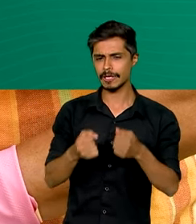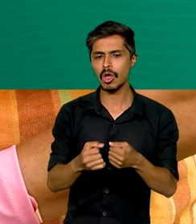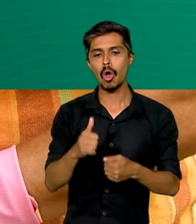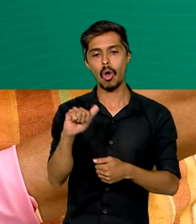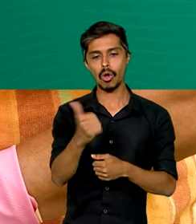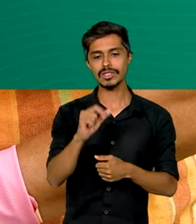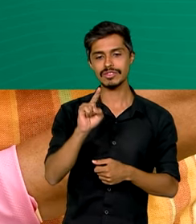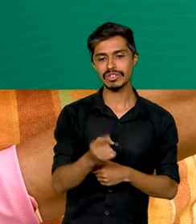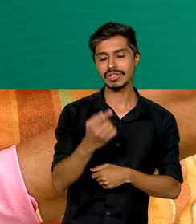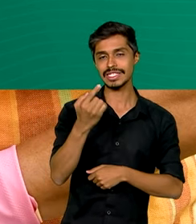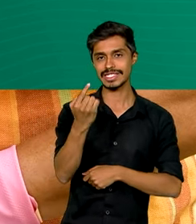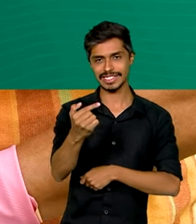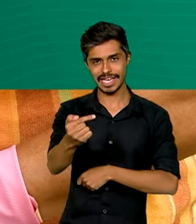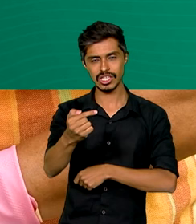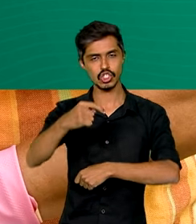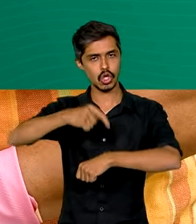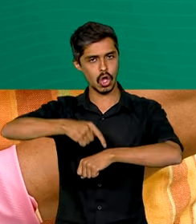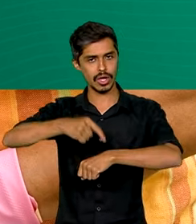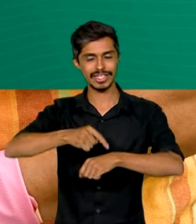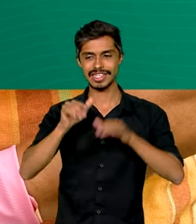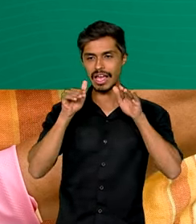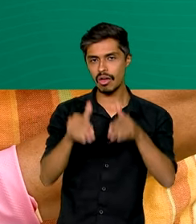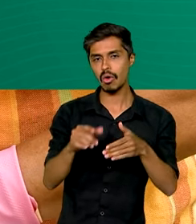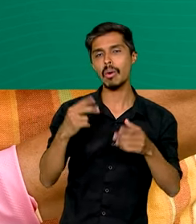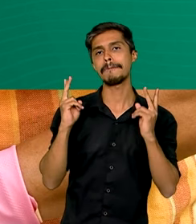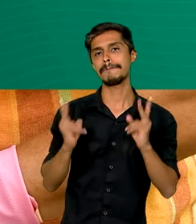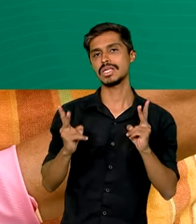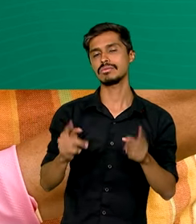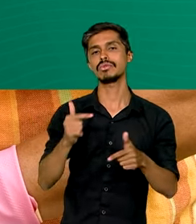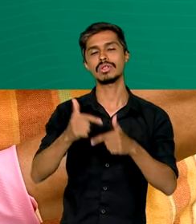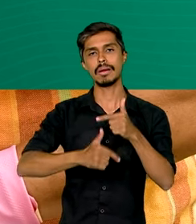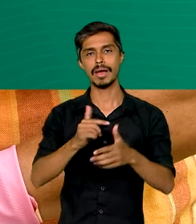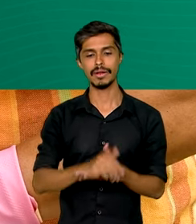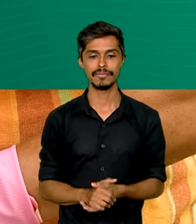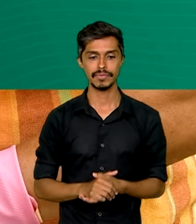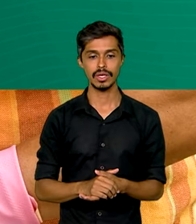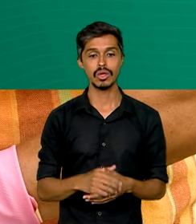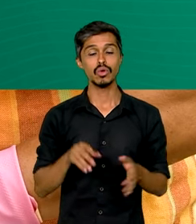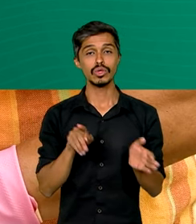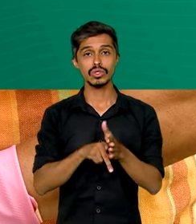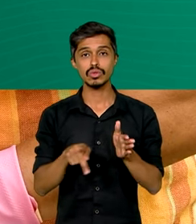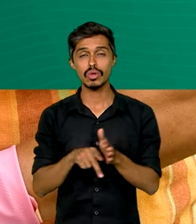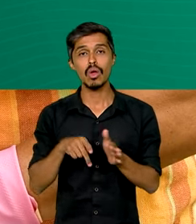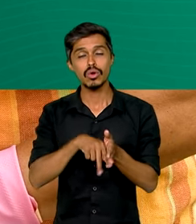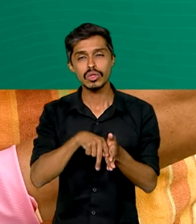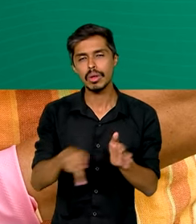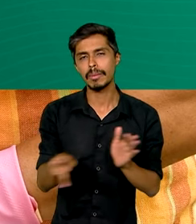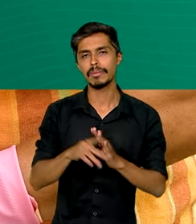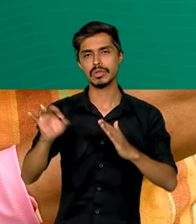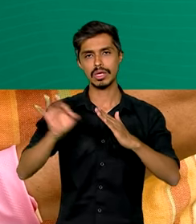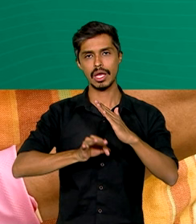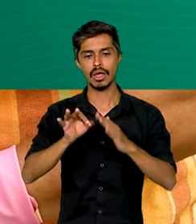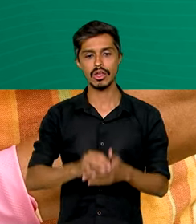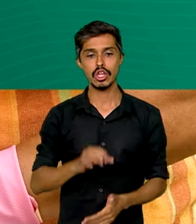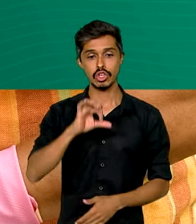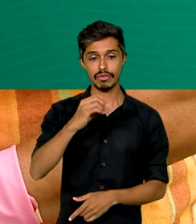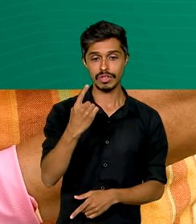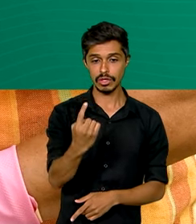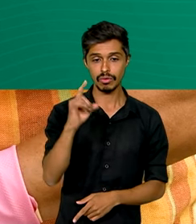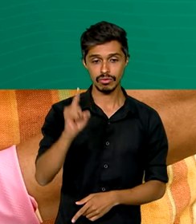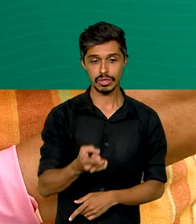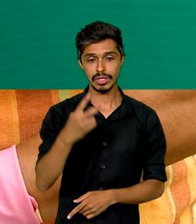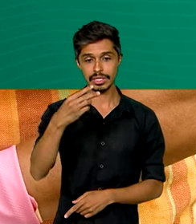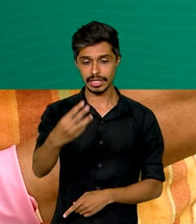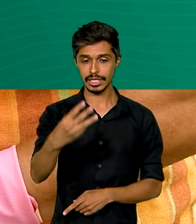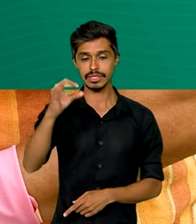,7 horas a essas tarefas. De acordo com o estudo do IBGE, enquanto 91,3%